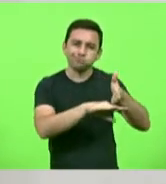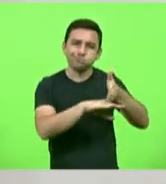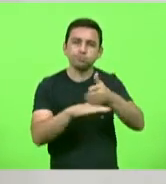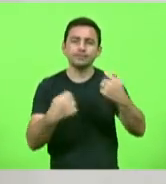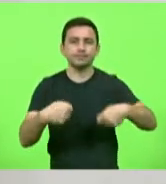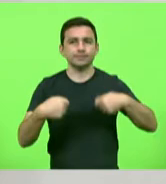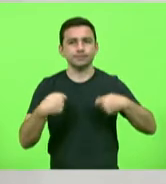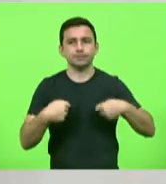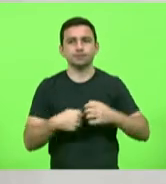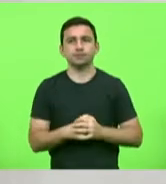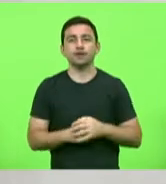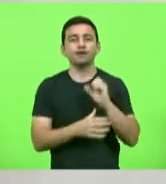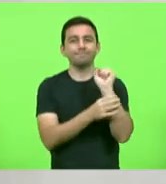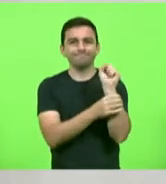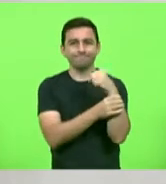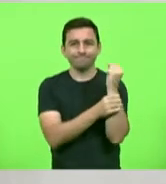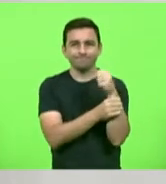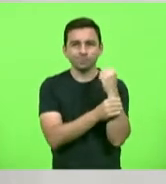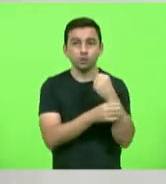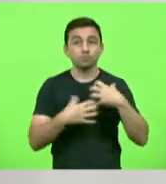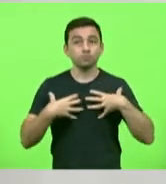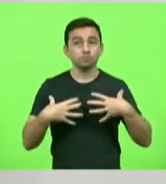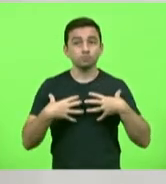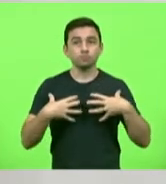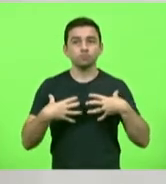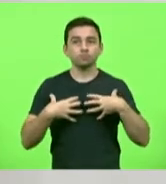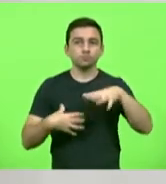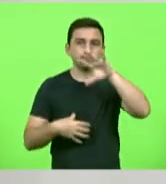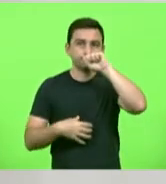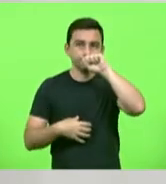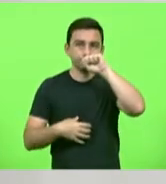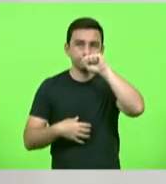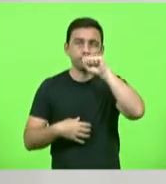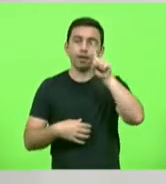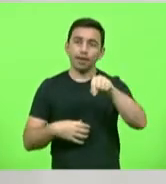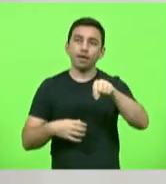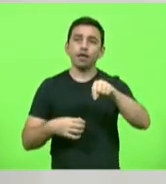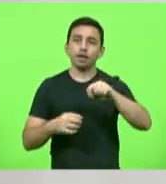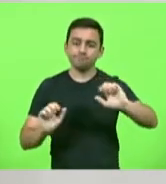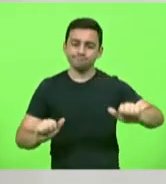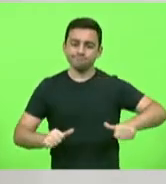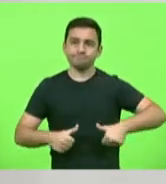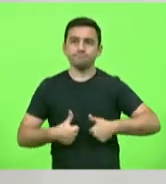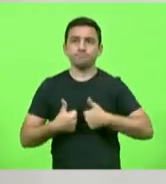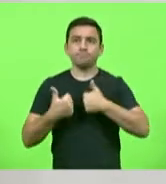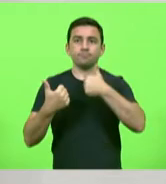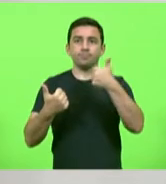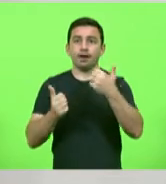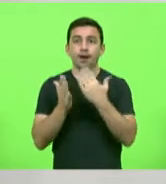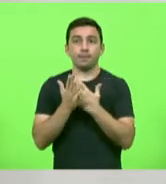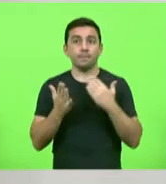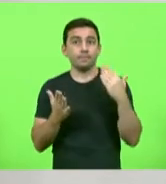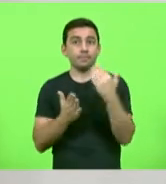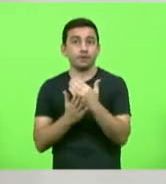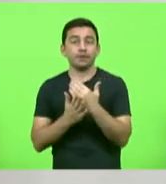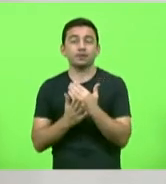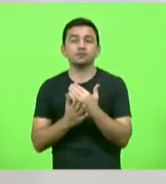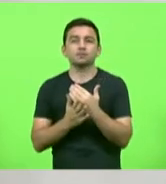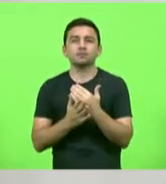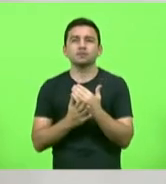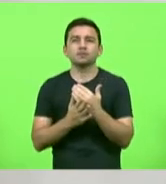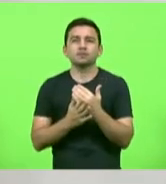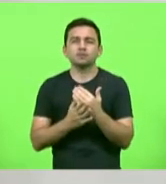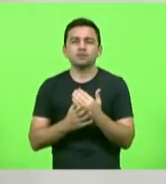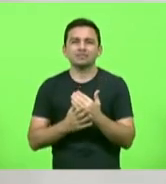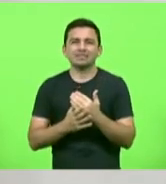A fisioterapia respiratória como forma de recuperar, de forma muito mais eficaz, de forma muito